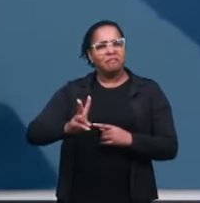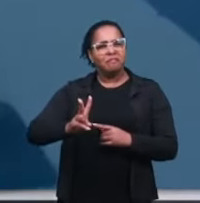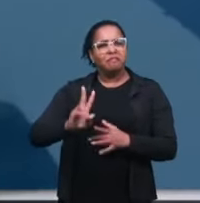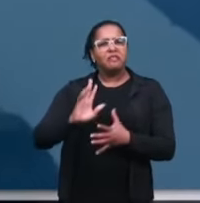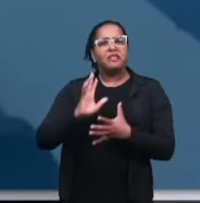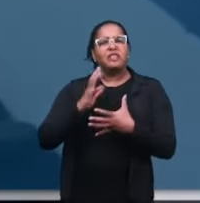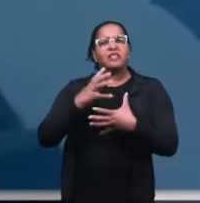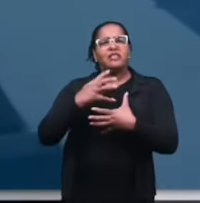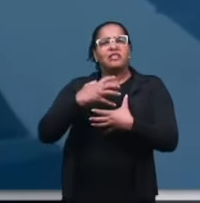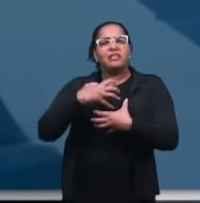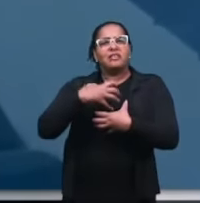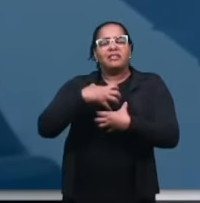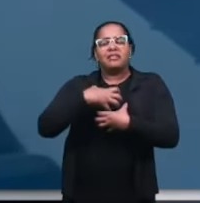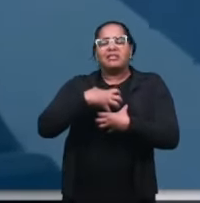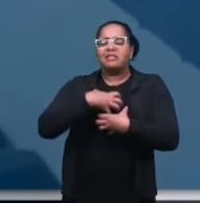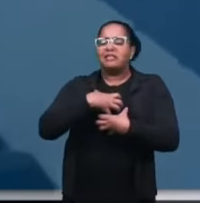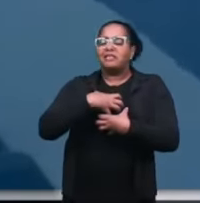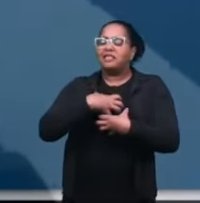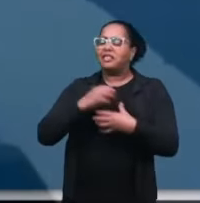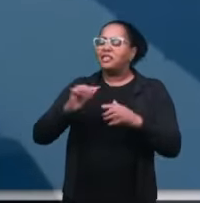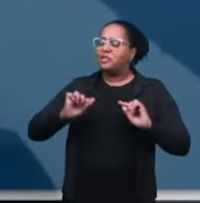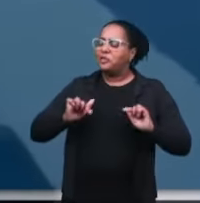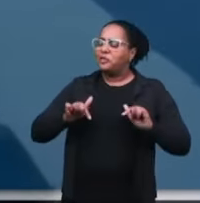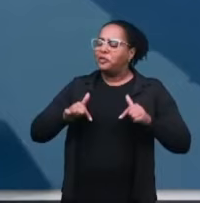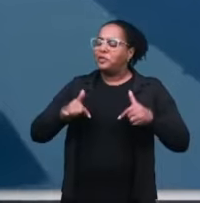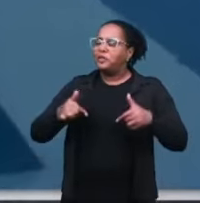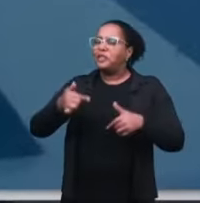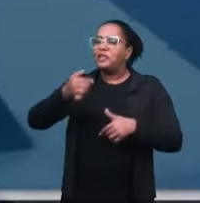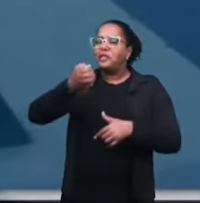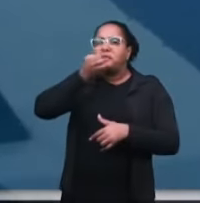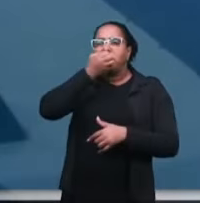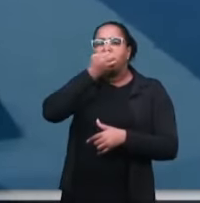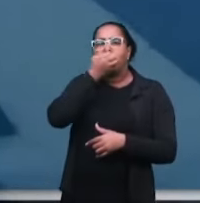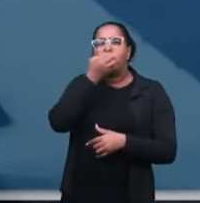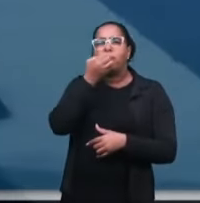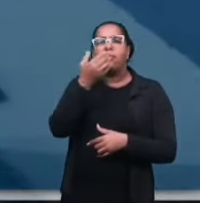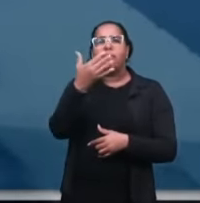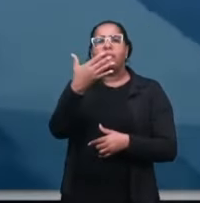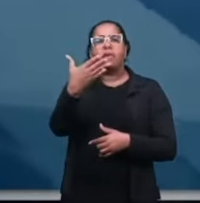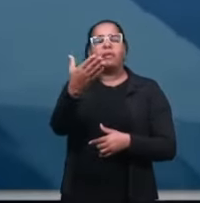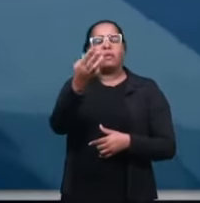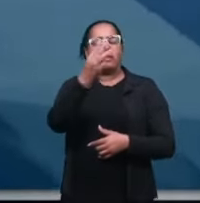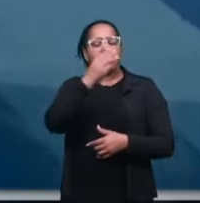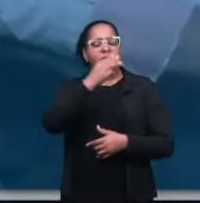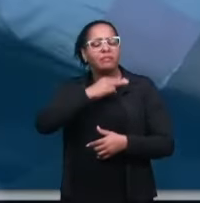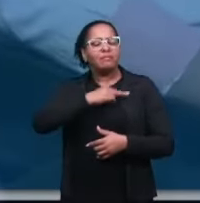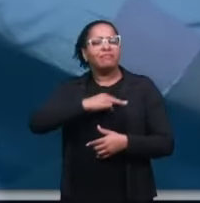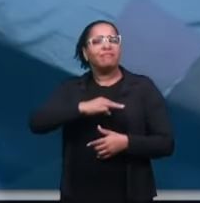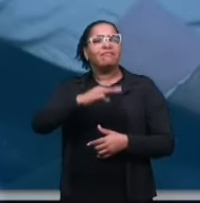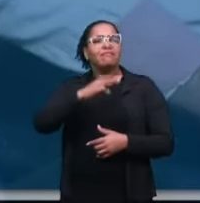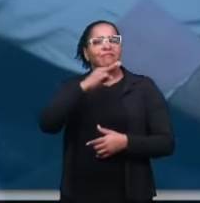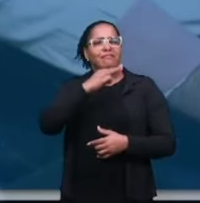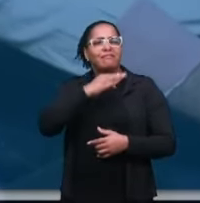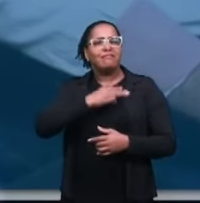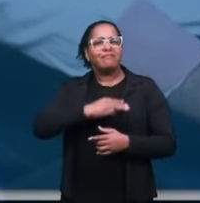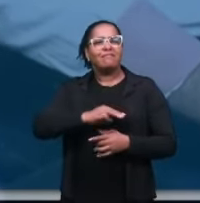Tua bondade, a misericórdia me